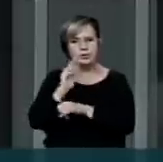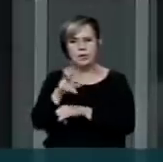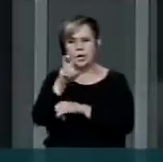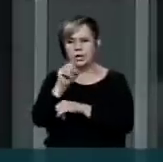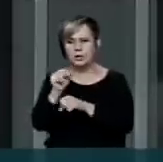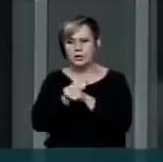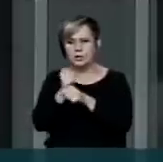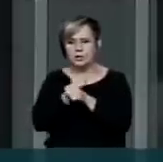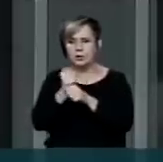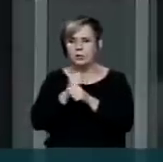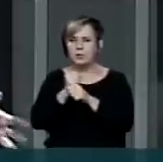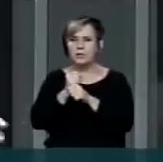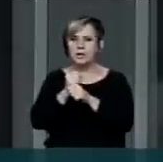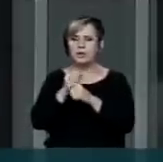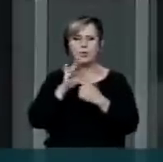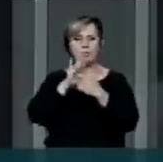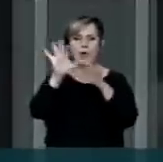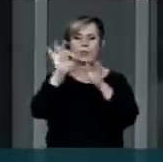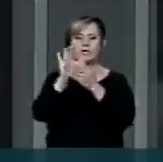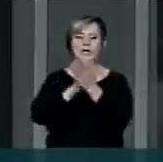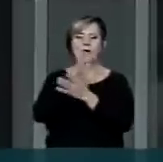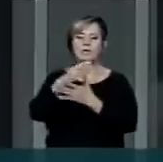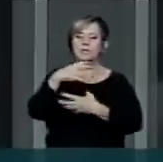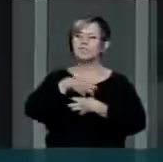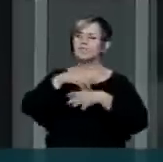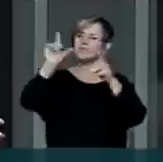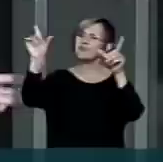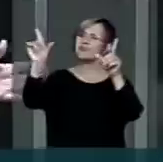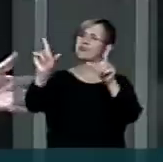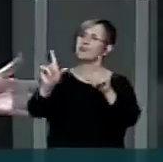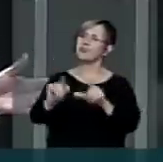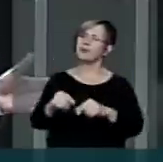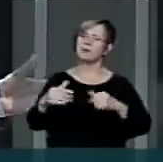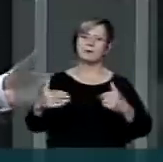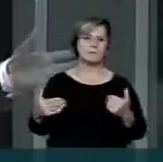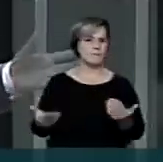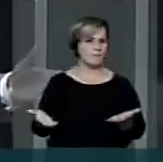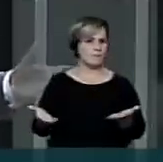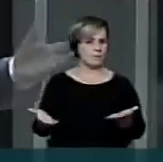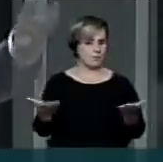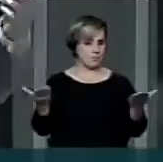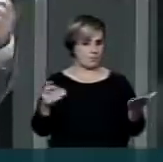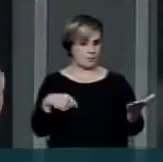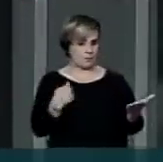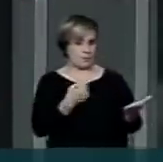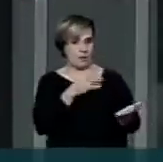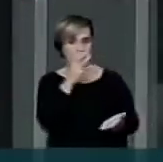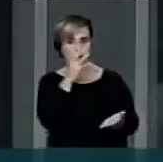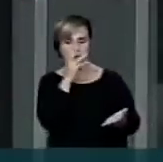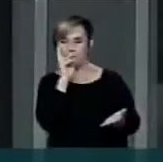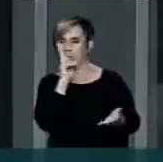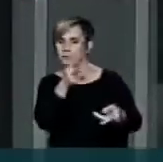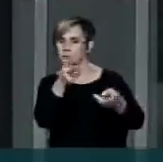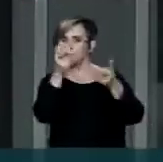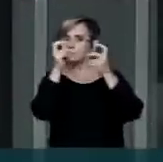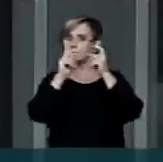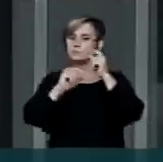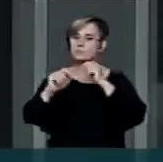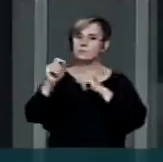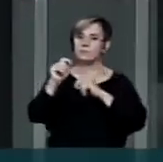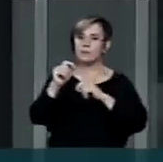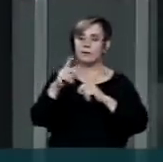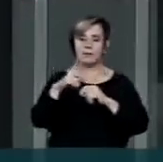uma das piores secas de todos, dos últimos 50, das últimas décadas. Enquanto isso, o que nós nos percebemos é que é um